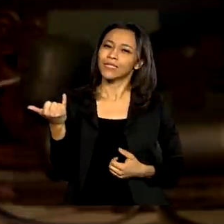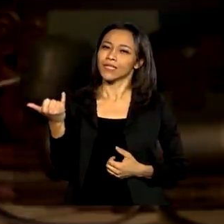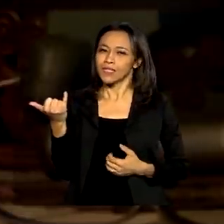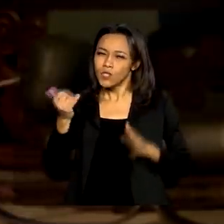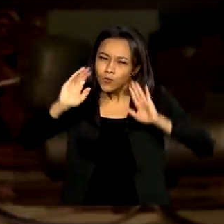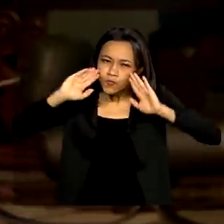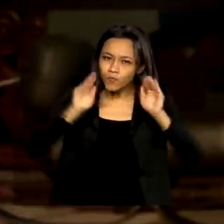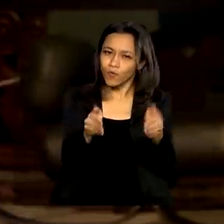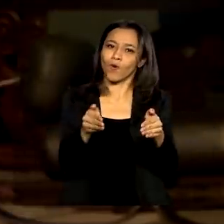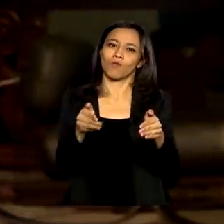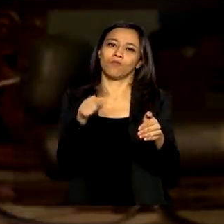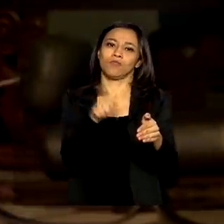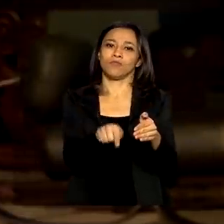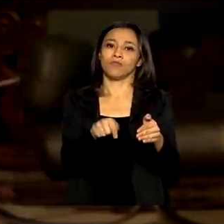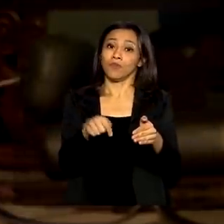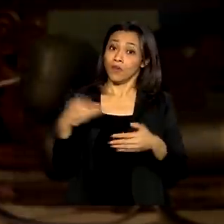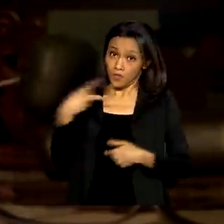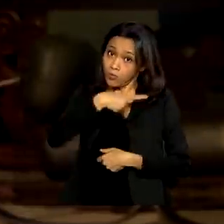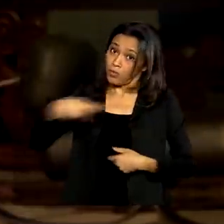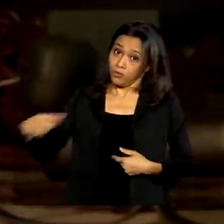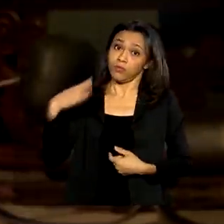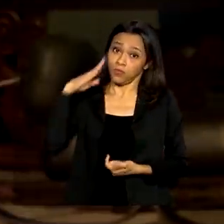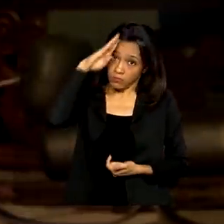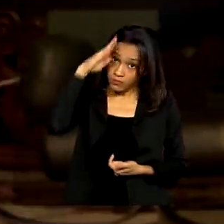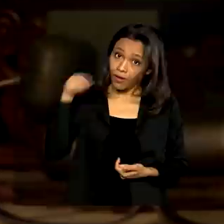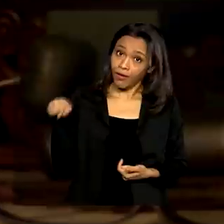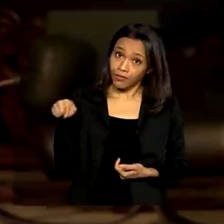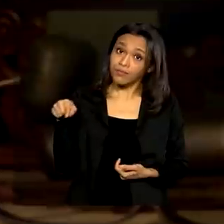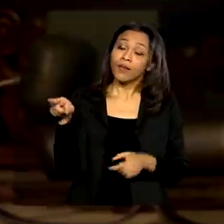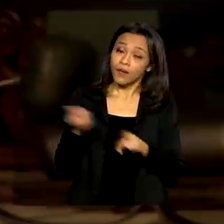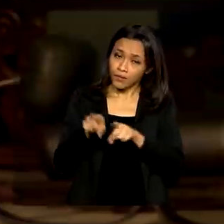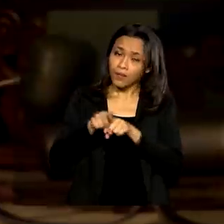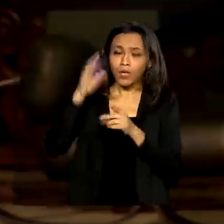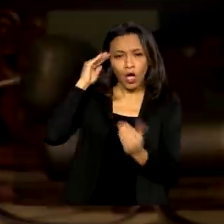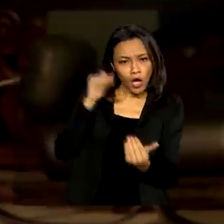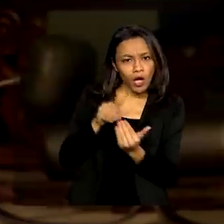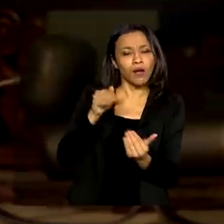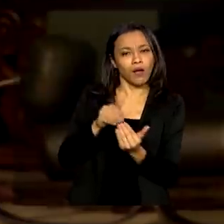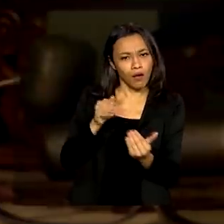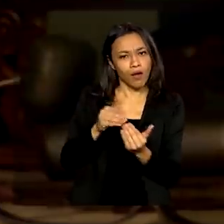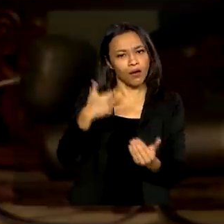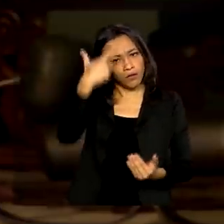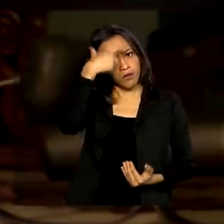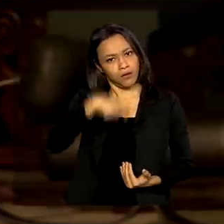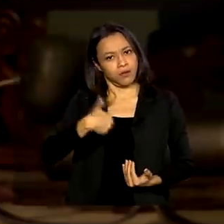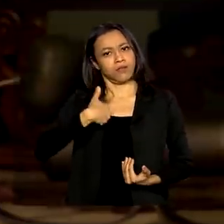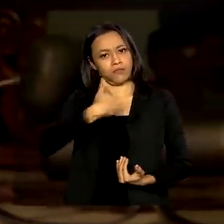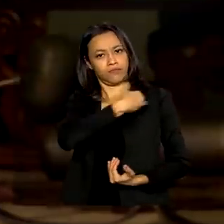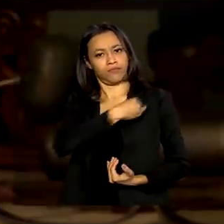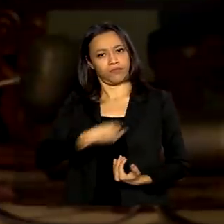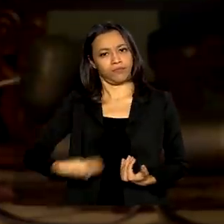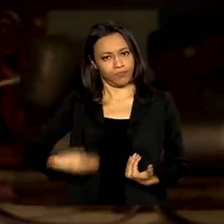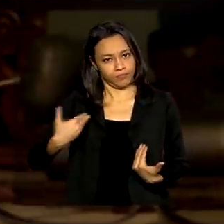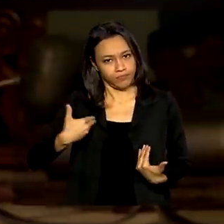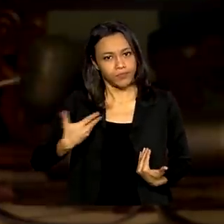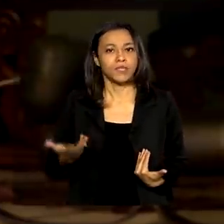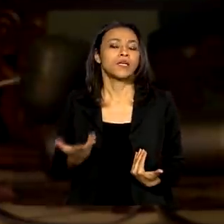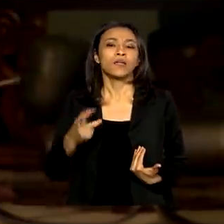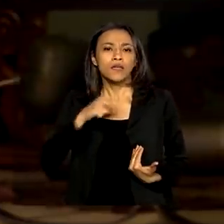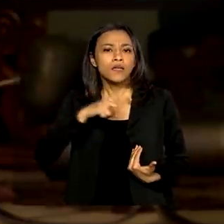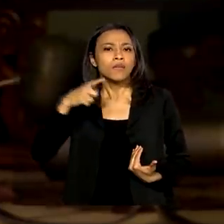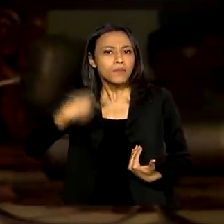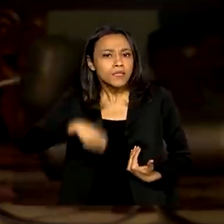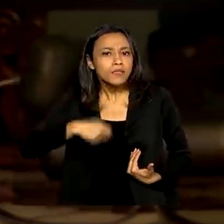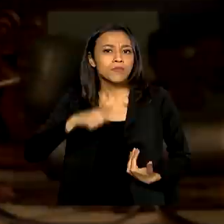uma prioridade nisso. E o presidente Jair Bolsonaro também congrega com essa ideia de que nós precisamos ter essas